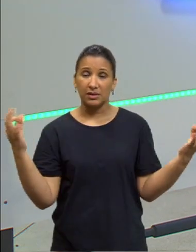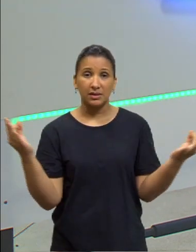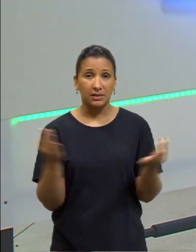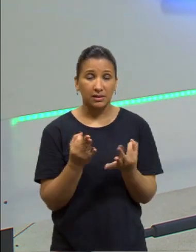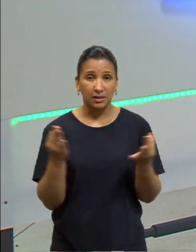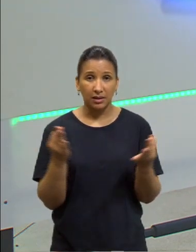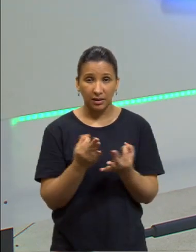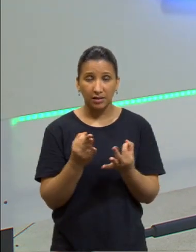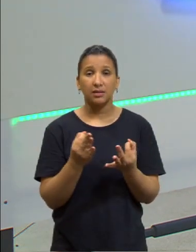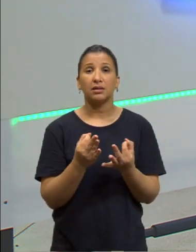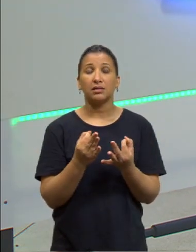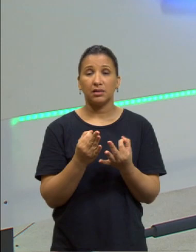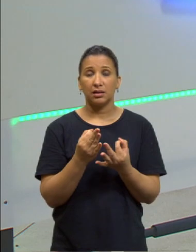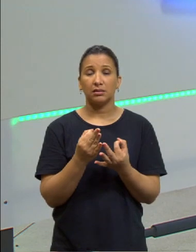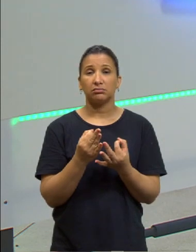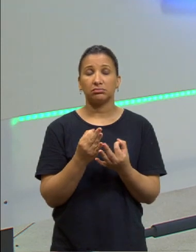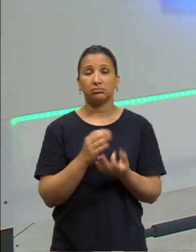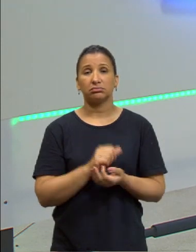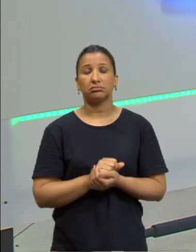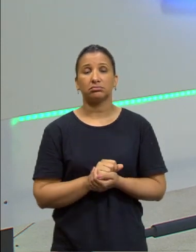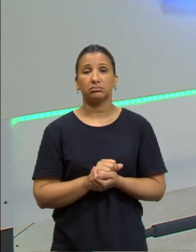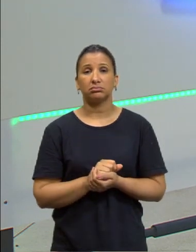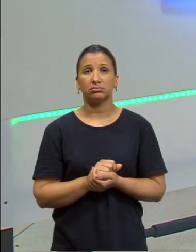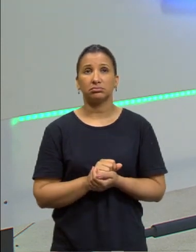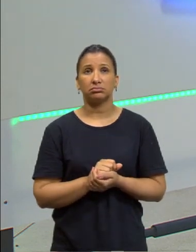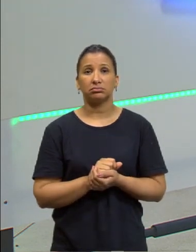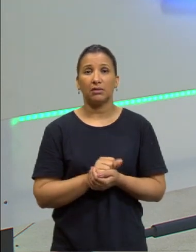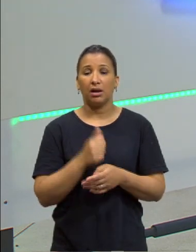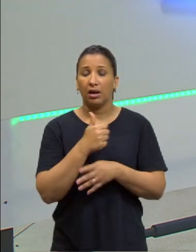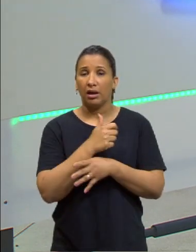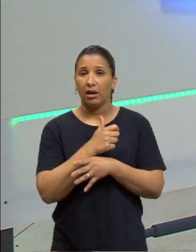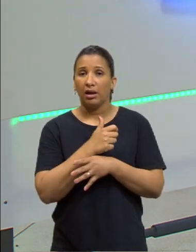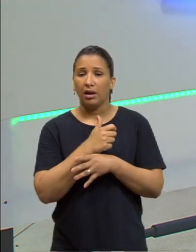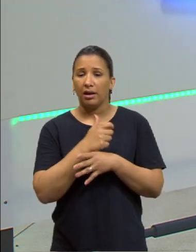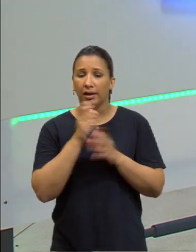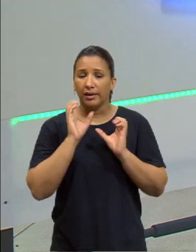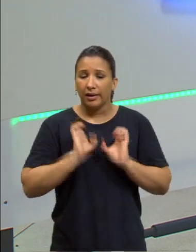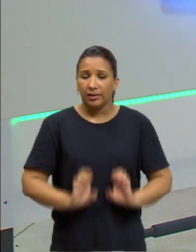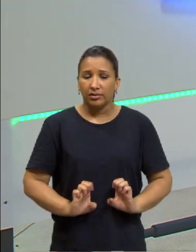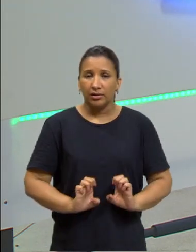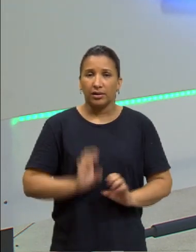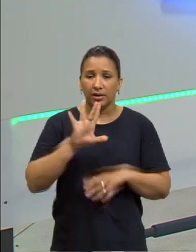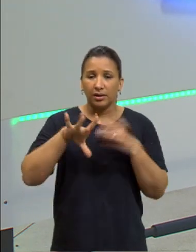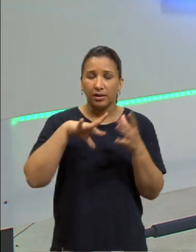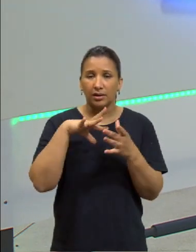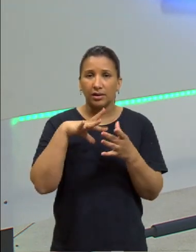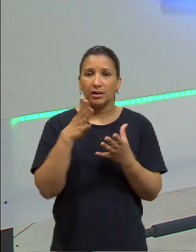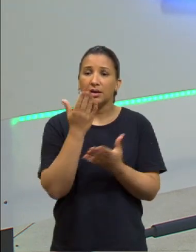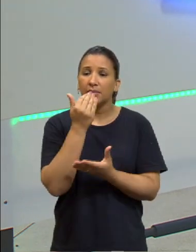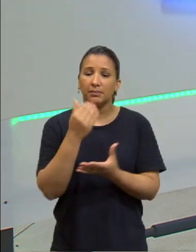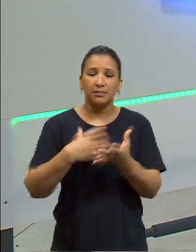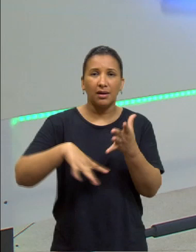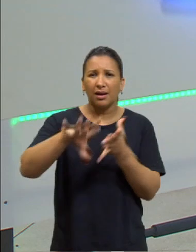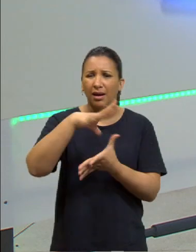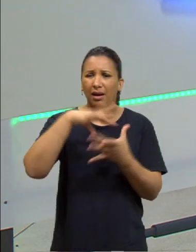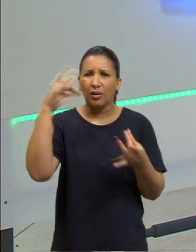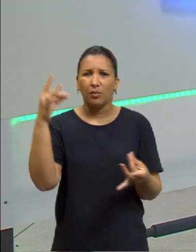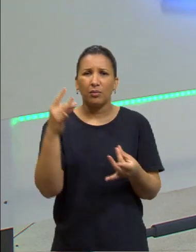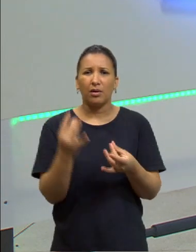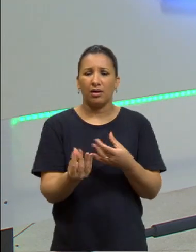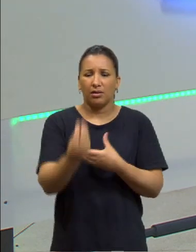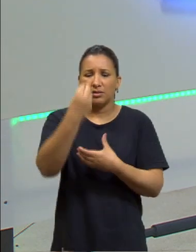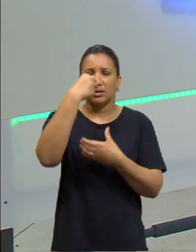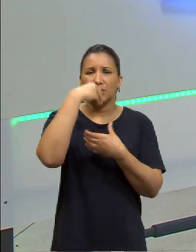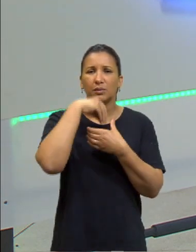polis, ele é um sujeito ético. Por quê? Porque ele alimenta a alma. Que alma? Ou seja, a